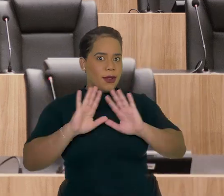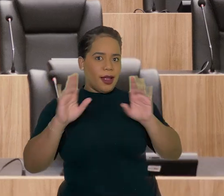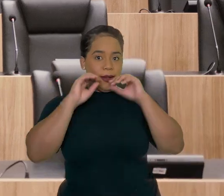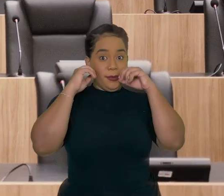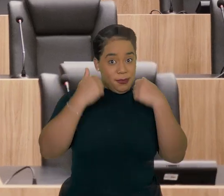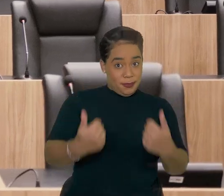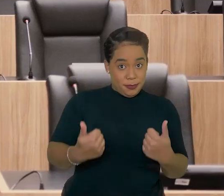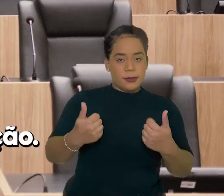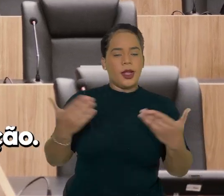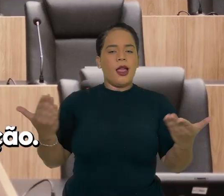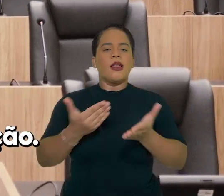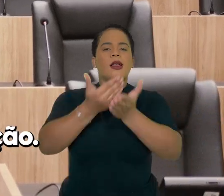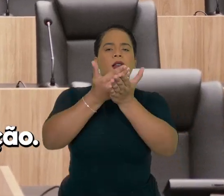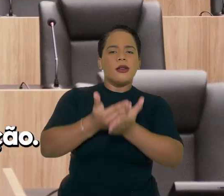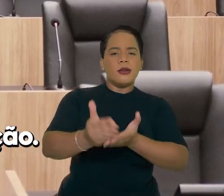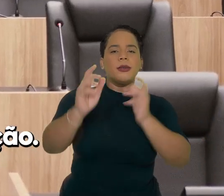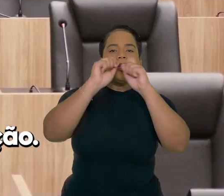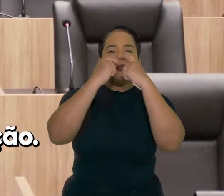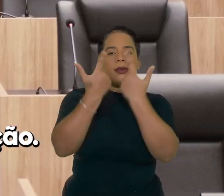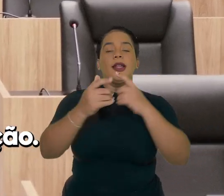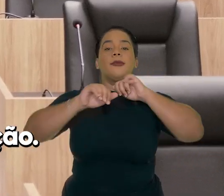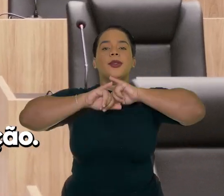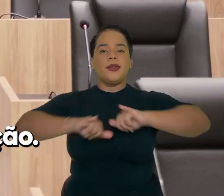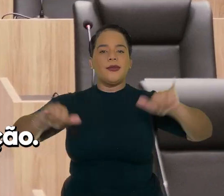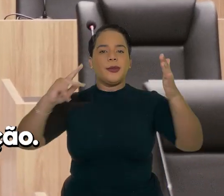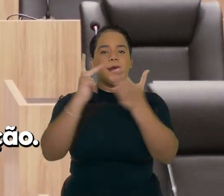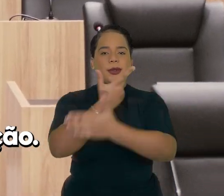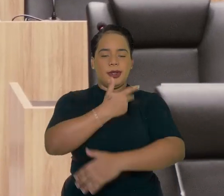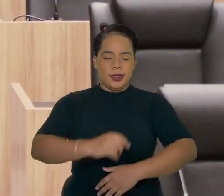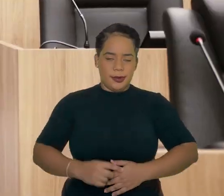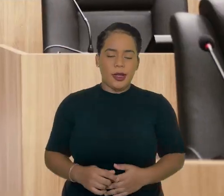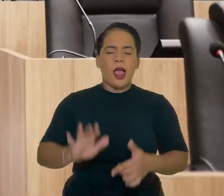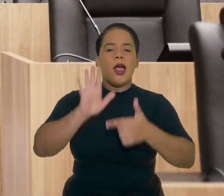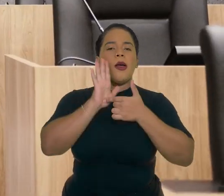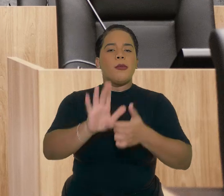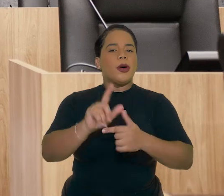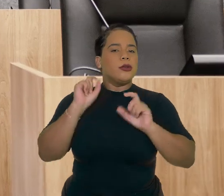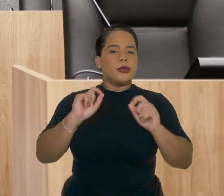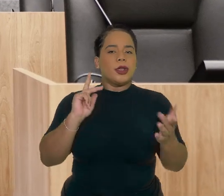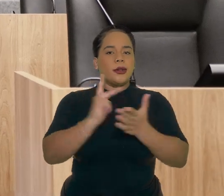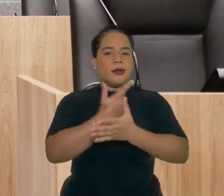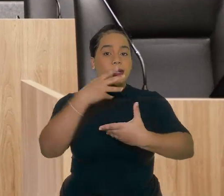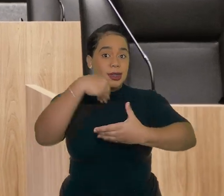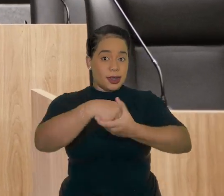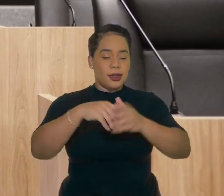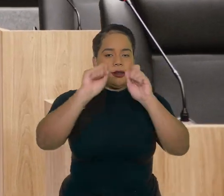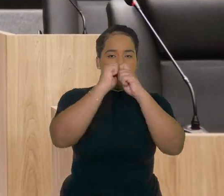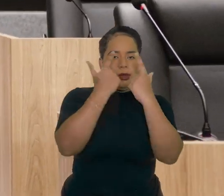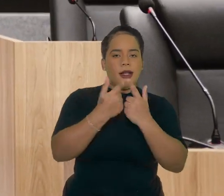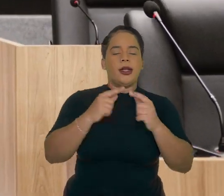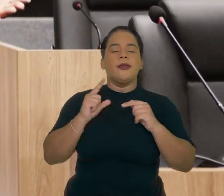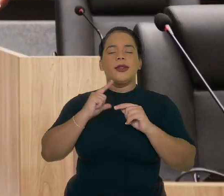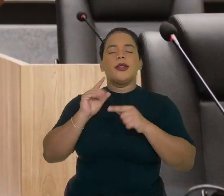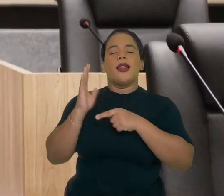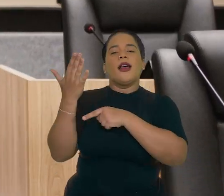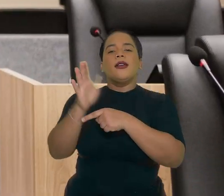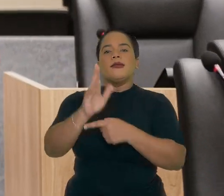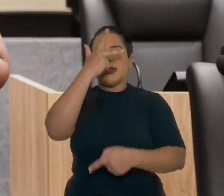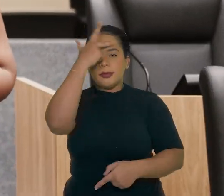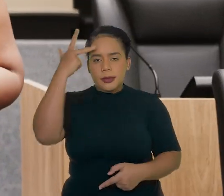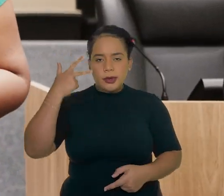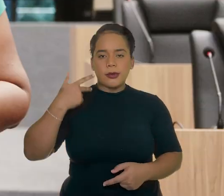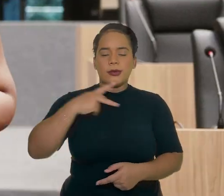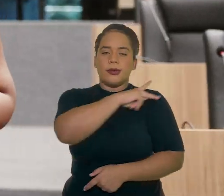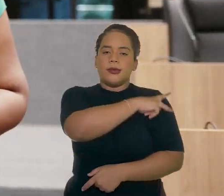Olá, tudo bem? Começamos mais um Alep em Ação, que mostra as atividades da Alep em benefício de todos os